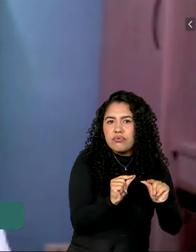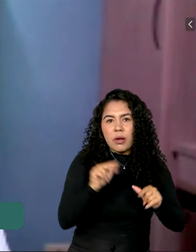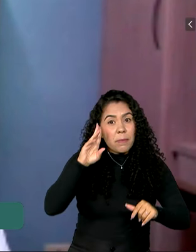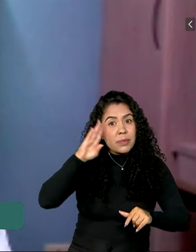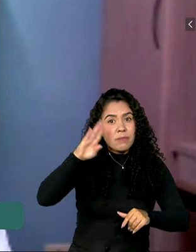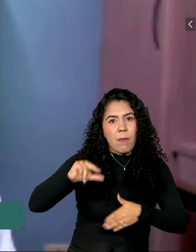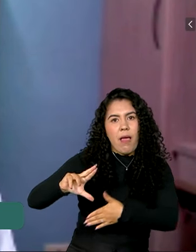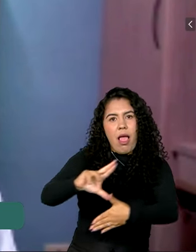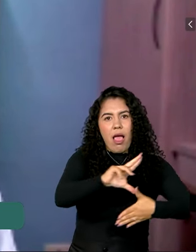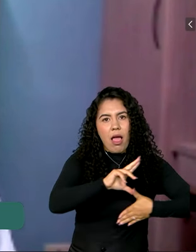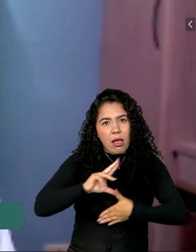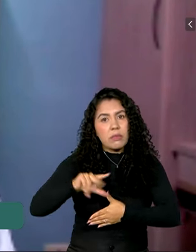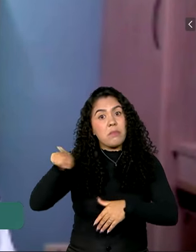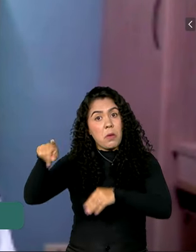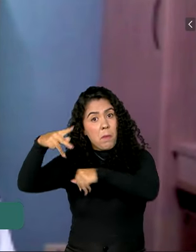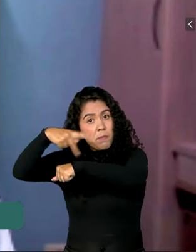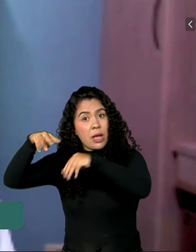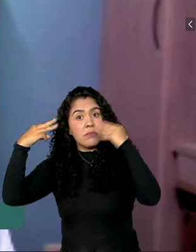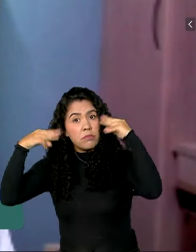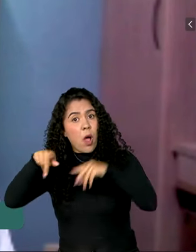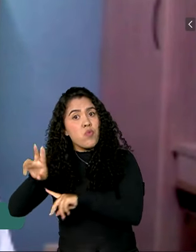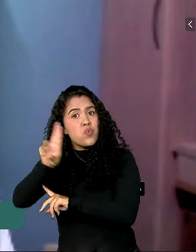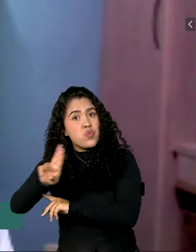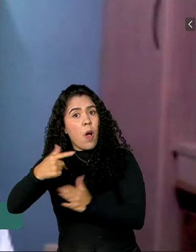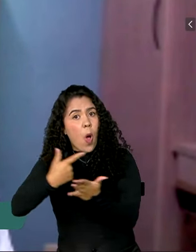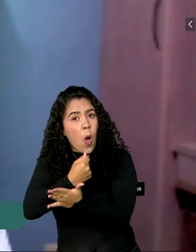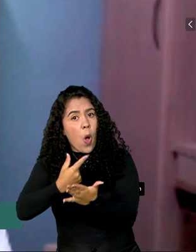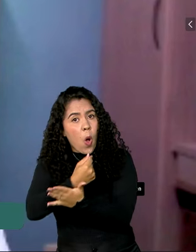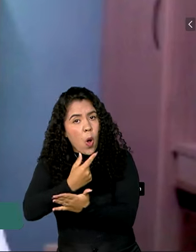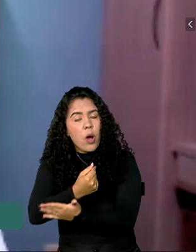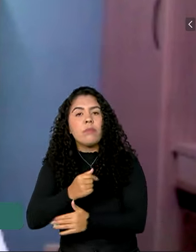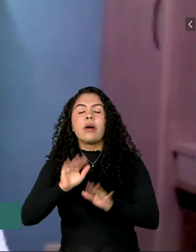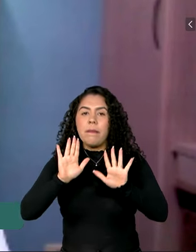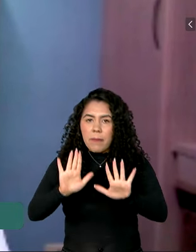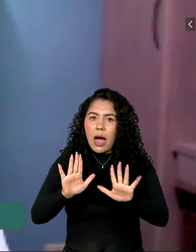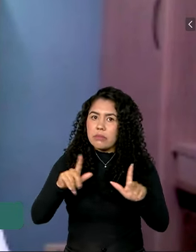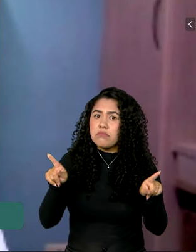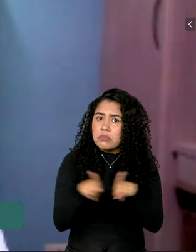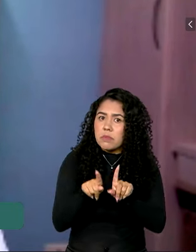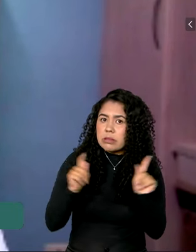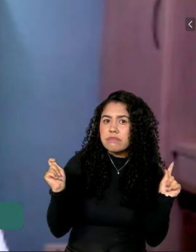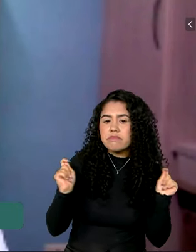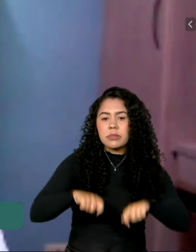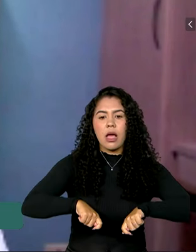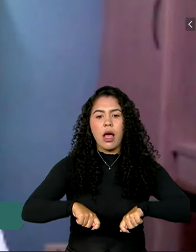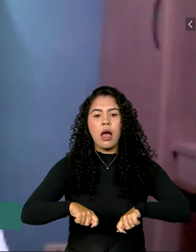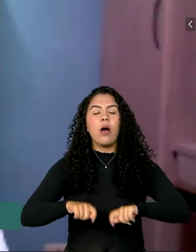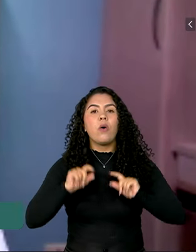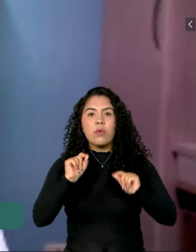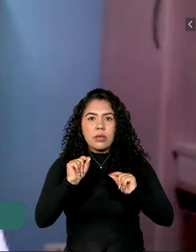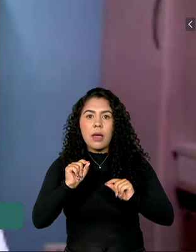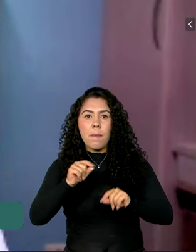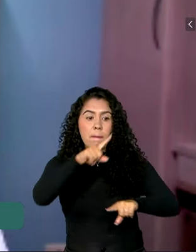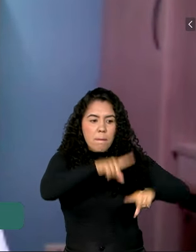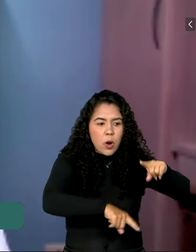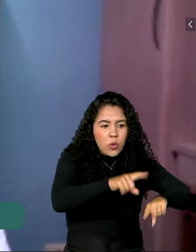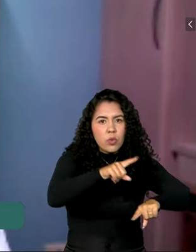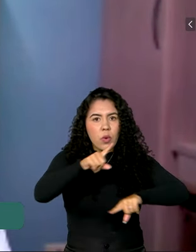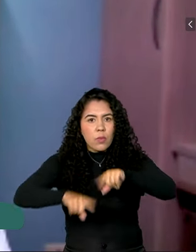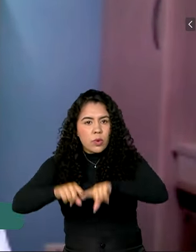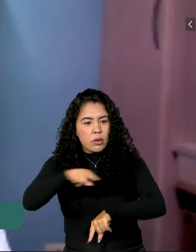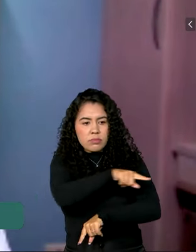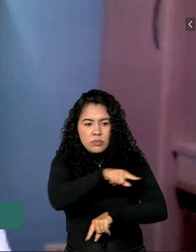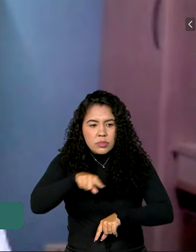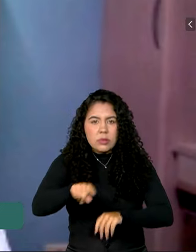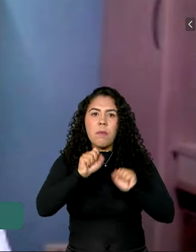e que o México consome. E não só consome, porque é possível também que esses mesmos produtos acabem indo